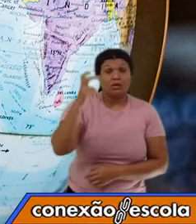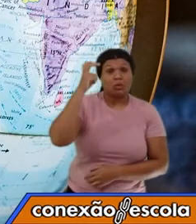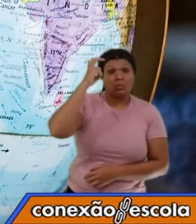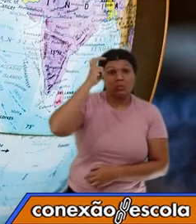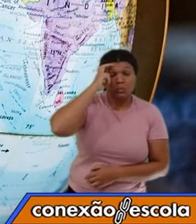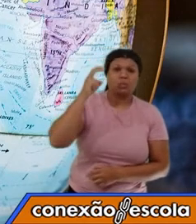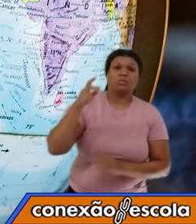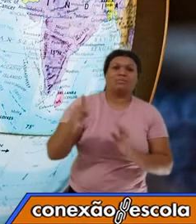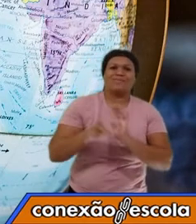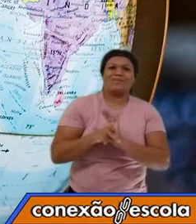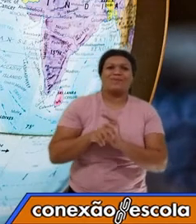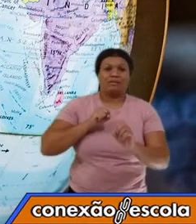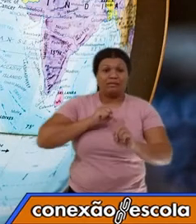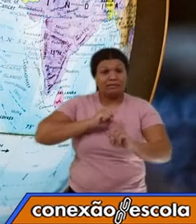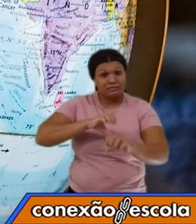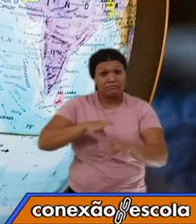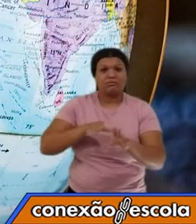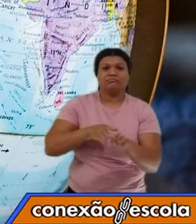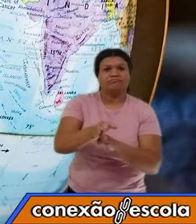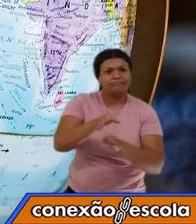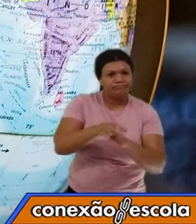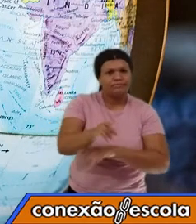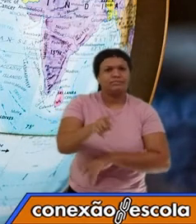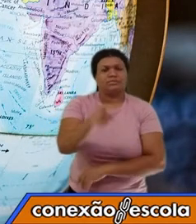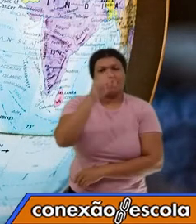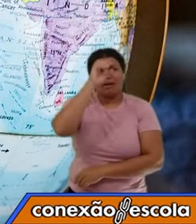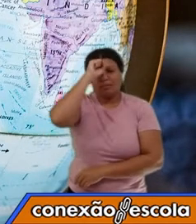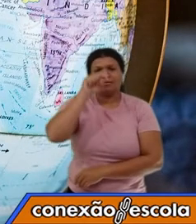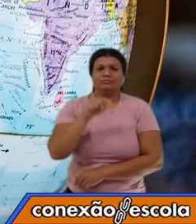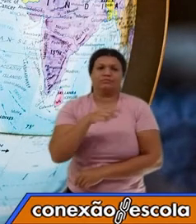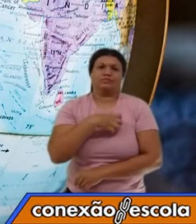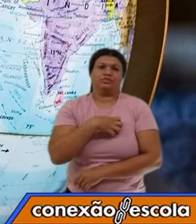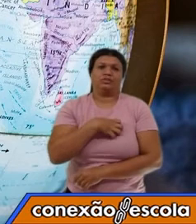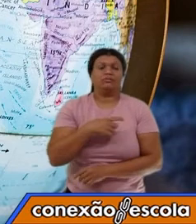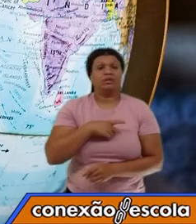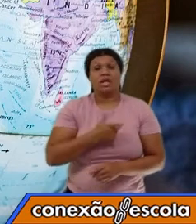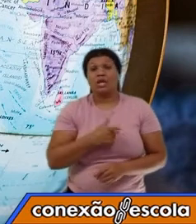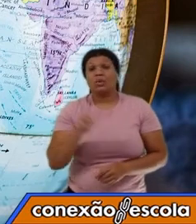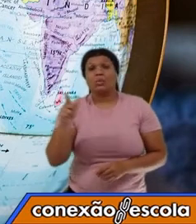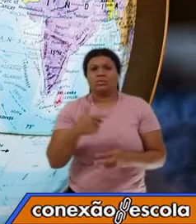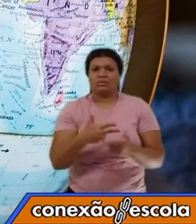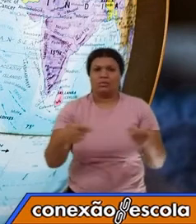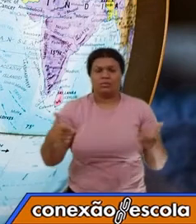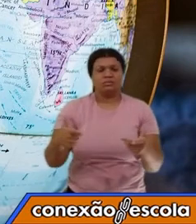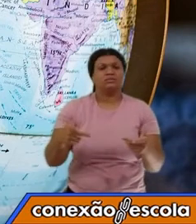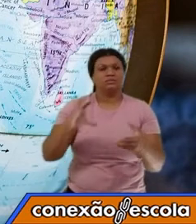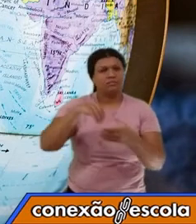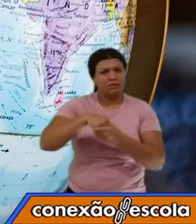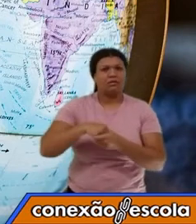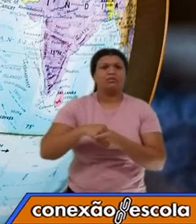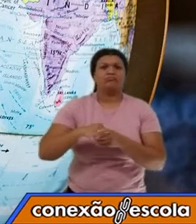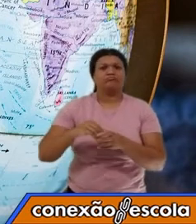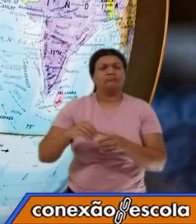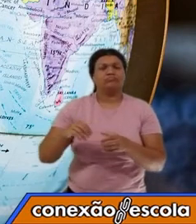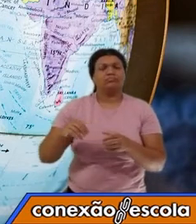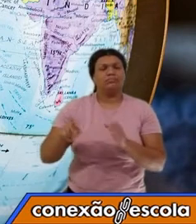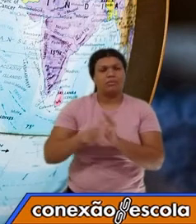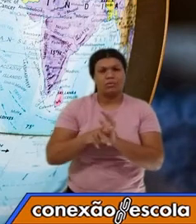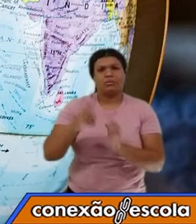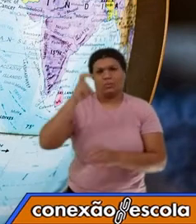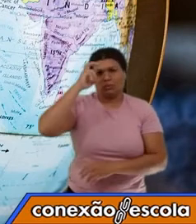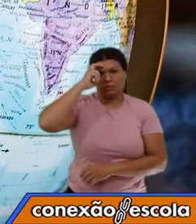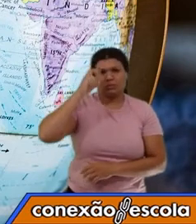jóia? Mas nós temos outros elementos culturais. Quais são eles? Preste atenção aí, a língua falada,